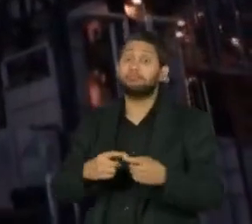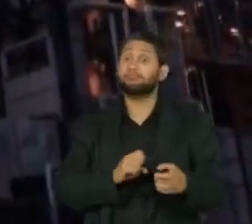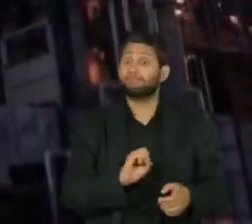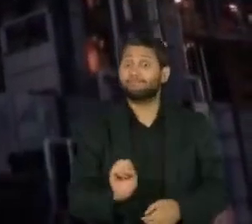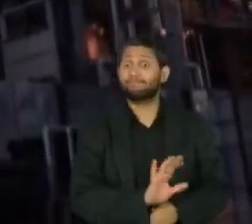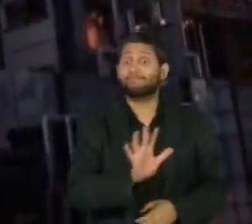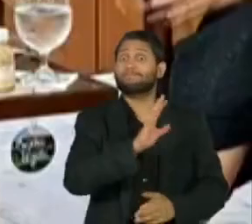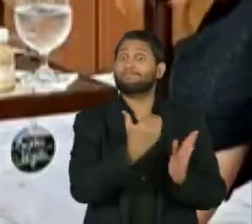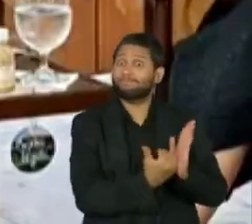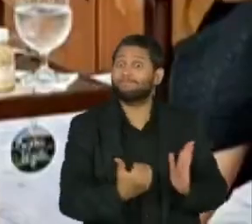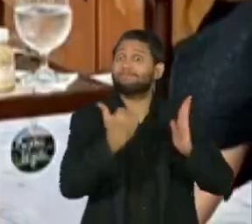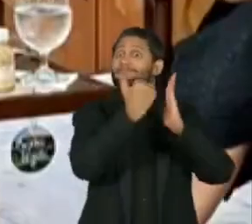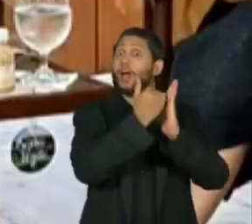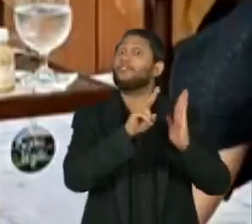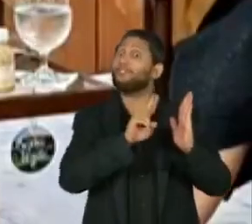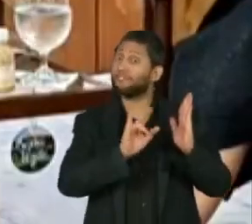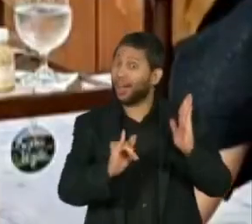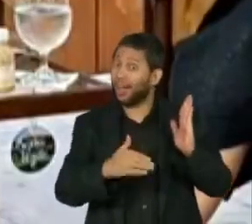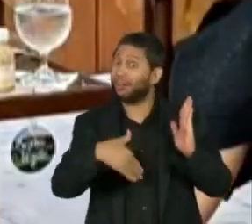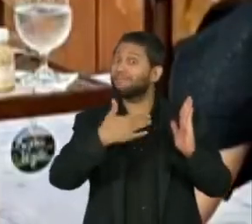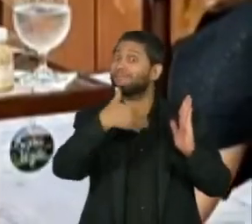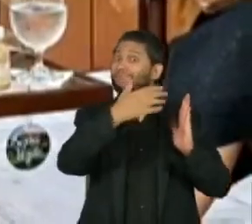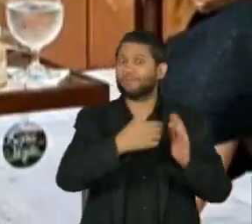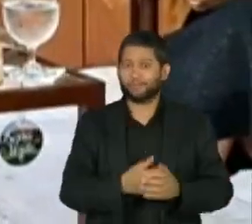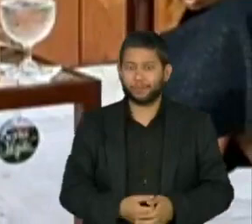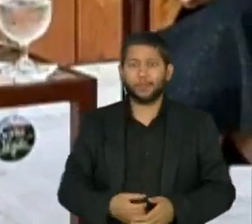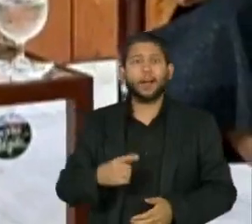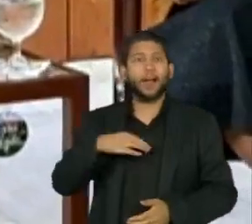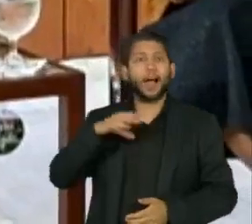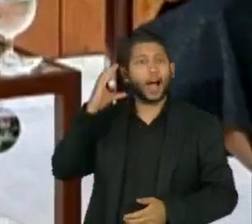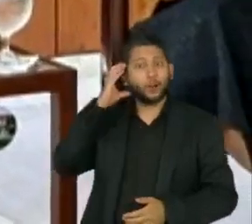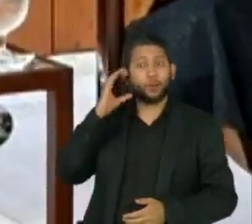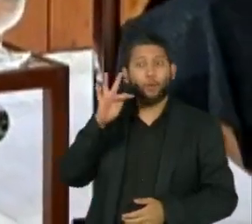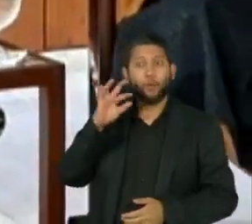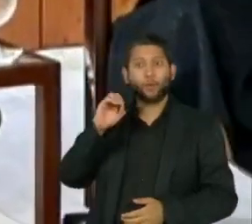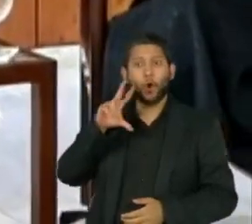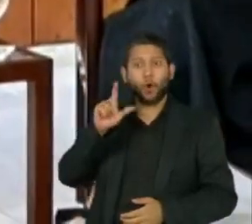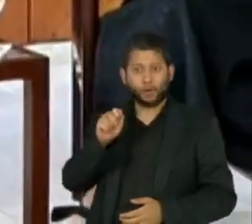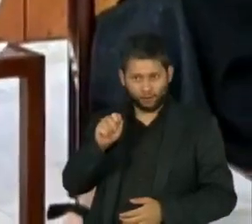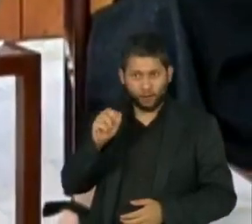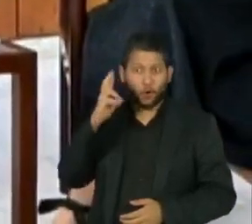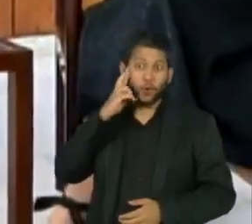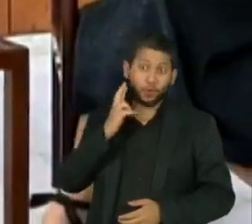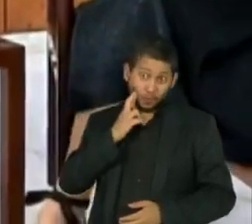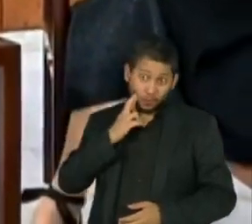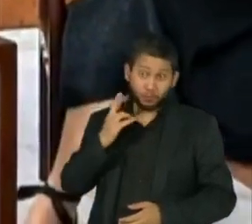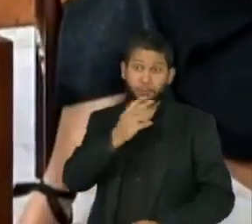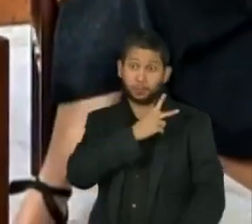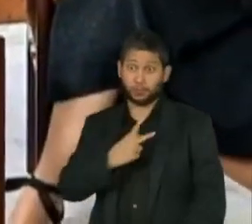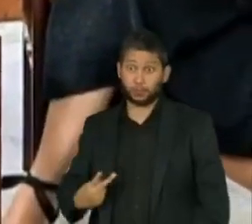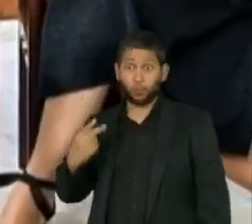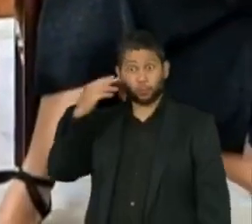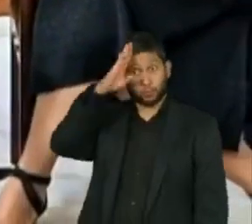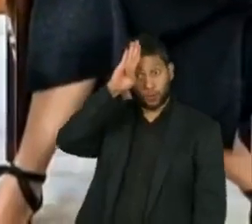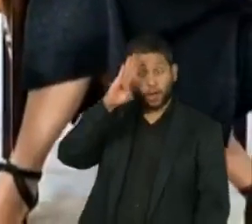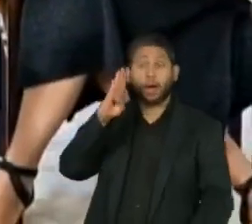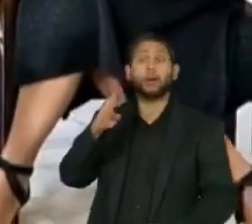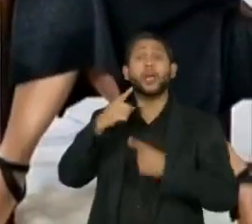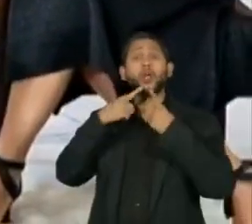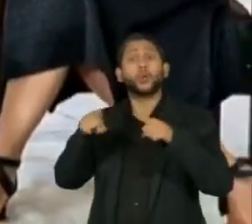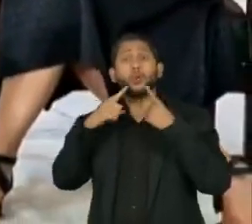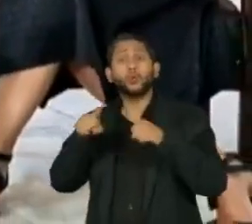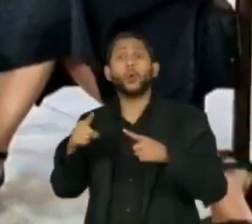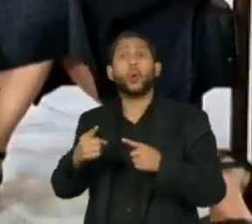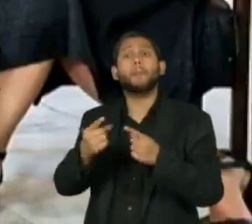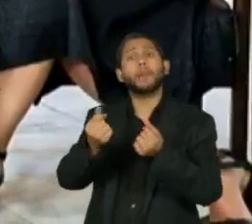ainda mais. Ontem, em entrevista à Rádio Folha, de Roraima, o presidente Bolsonaro criticou a política de preços